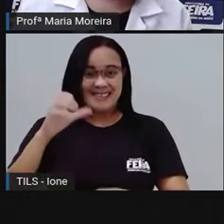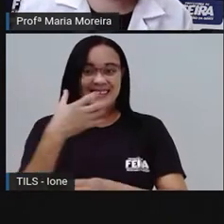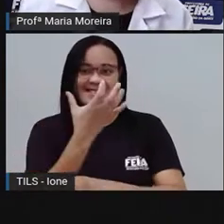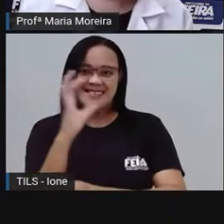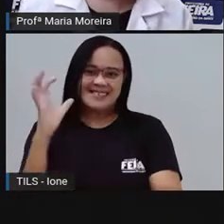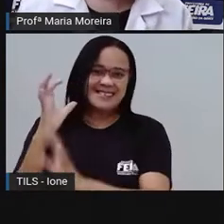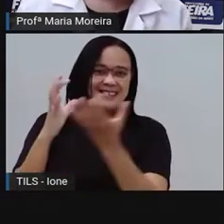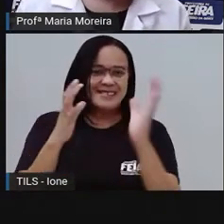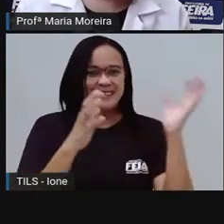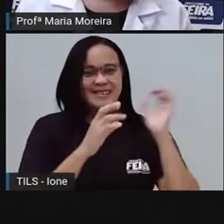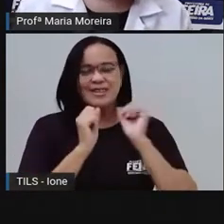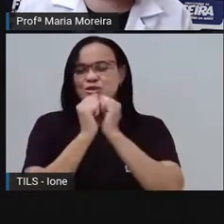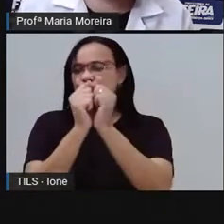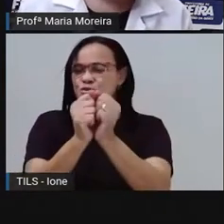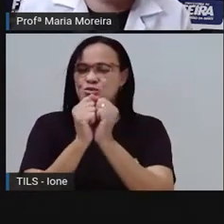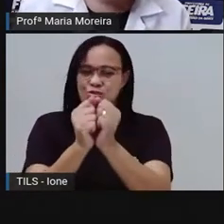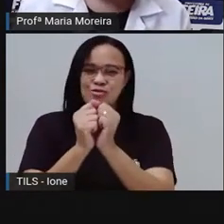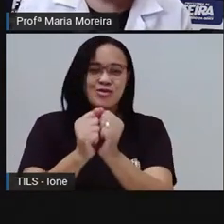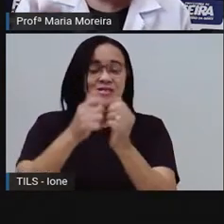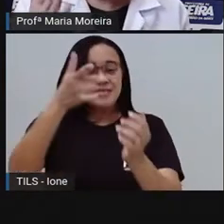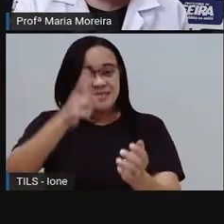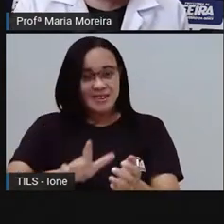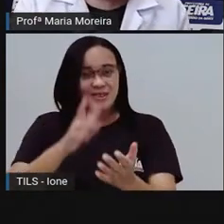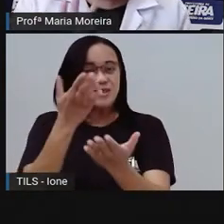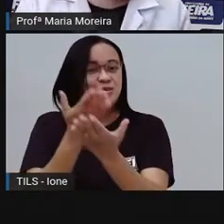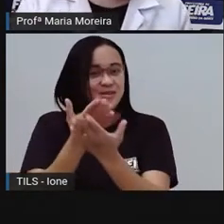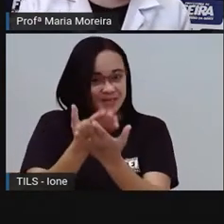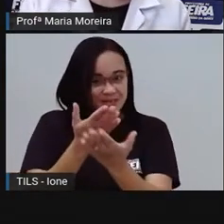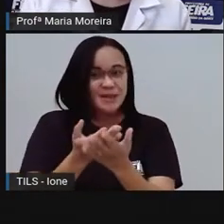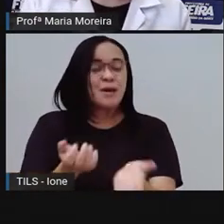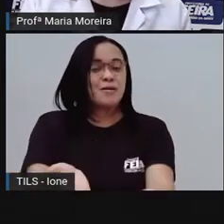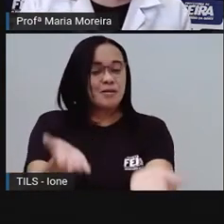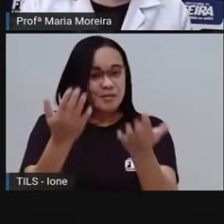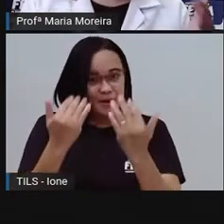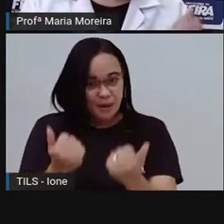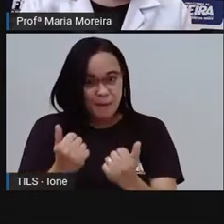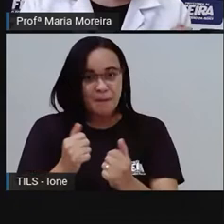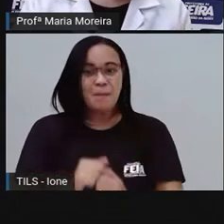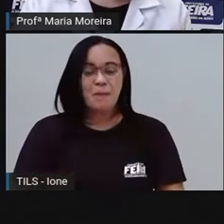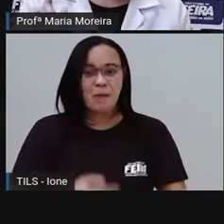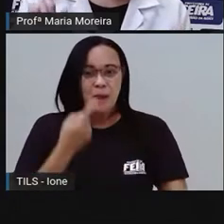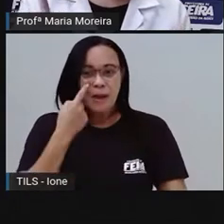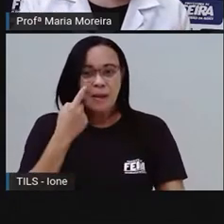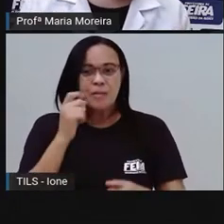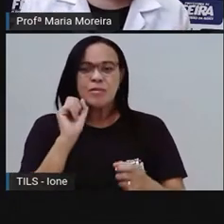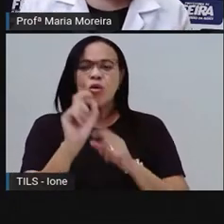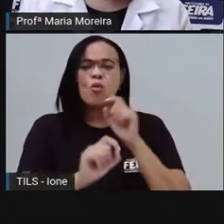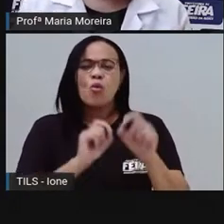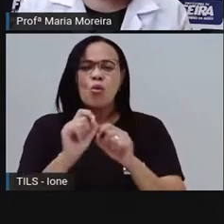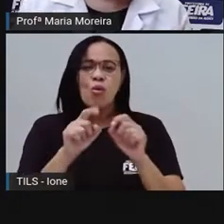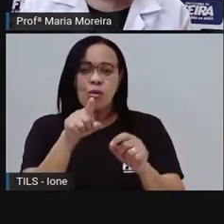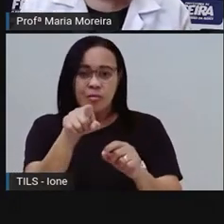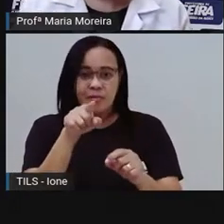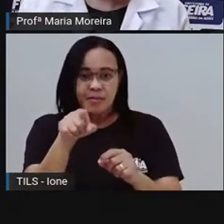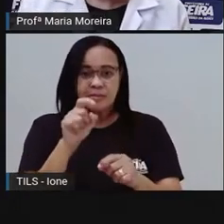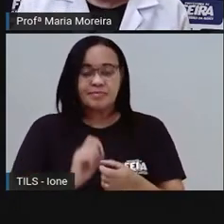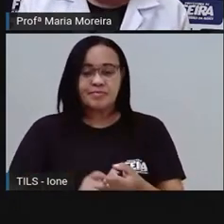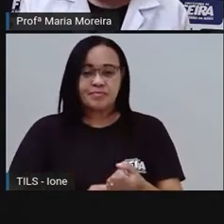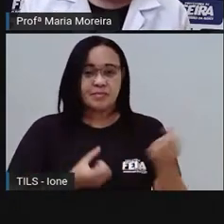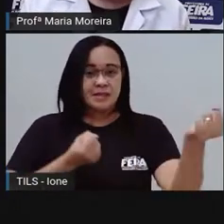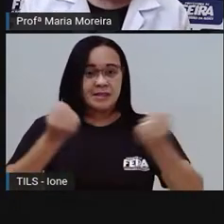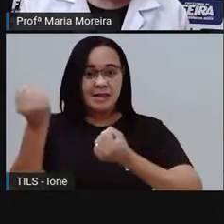com vocês em mais uma aula, vamos lá, olha só, né, vamos ter um spoiler aqui desses carros que estão aí.